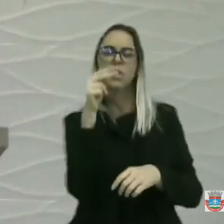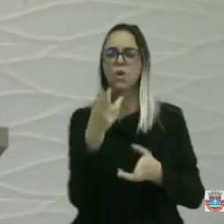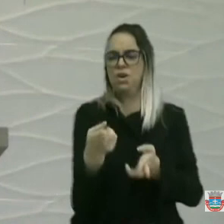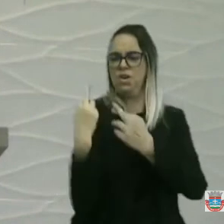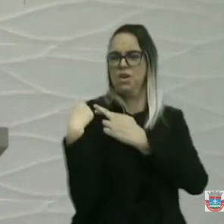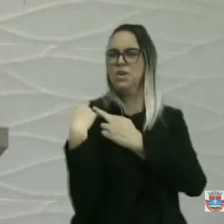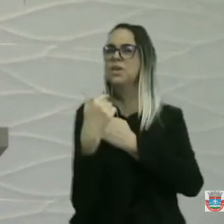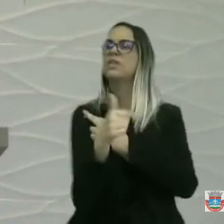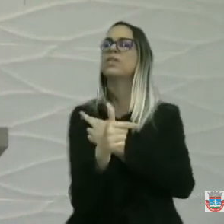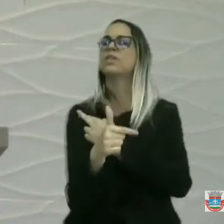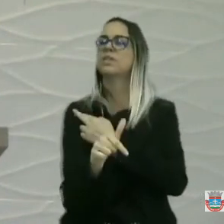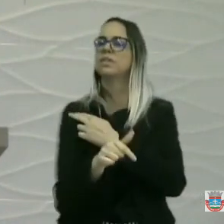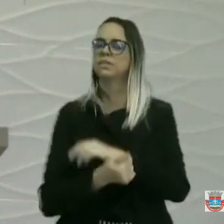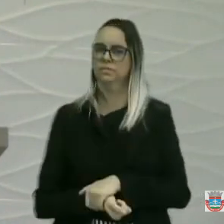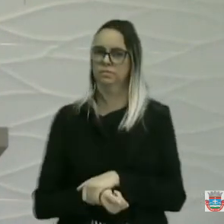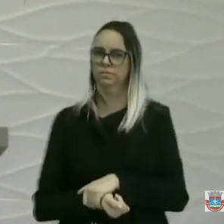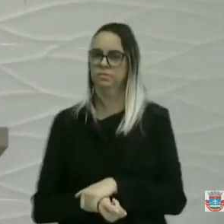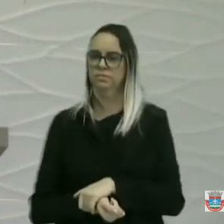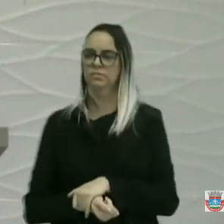irresponsável.